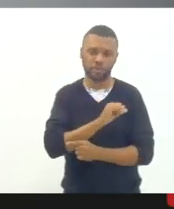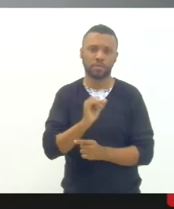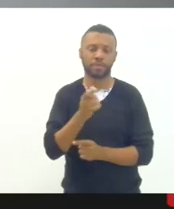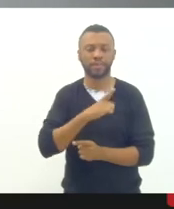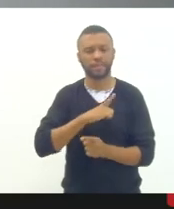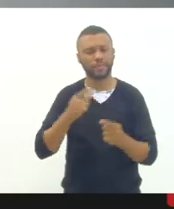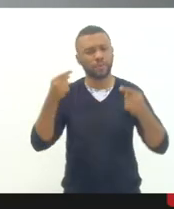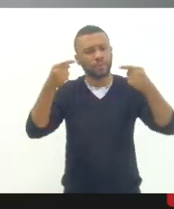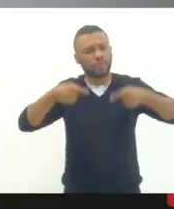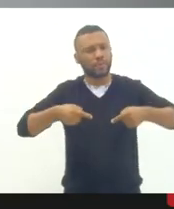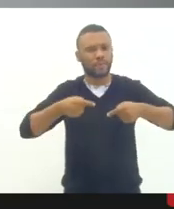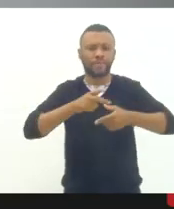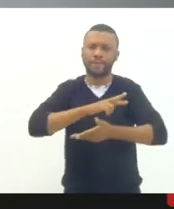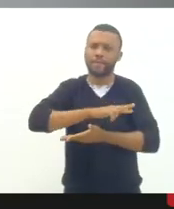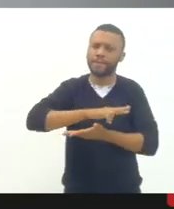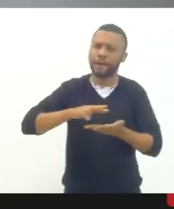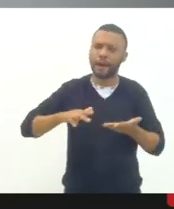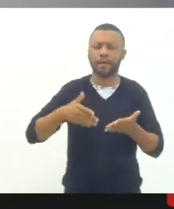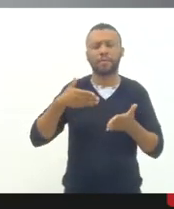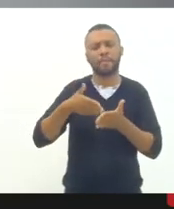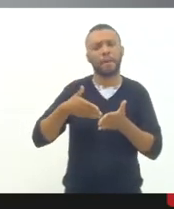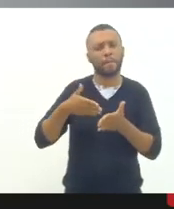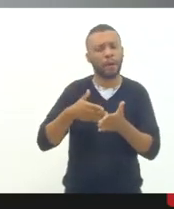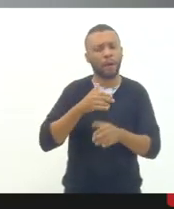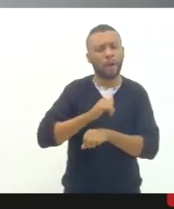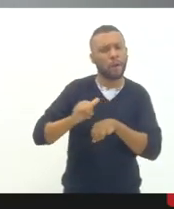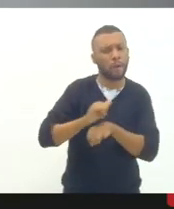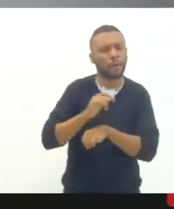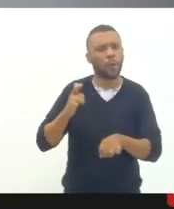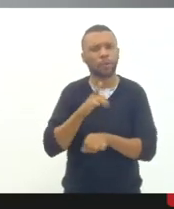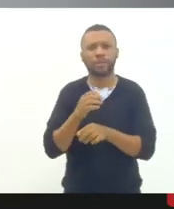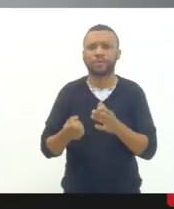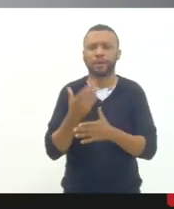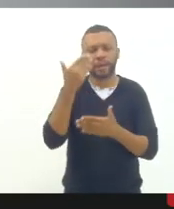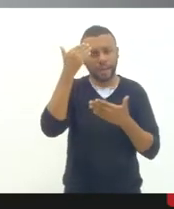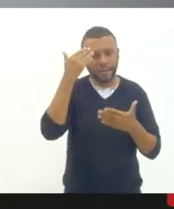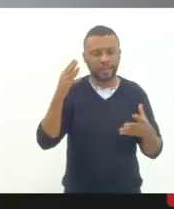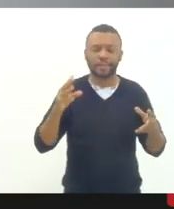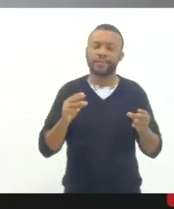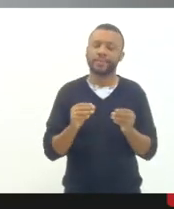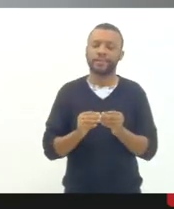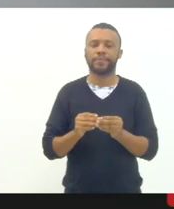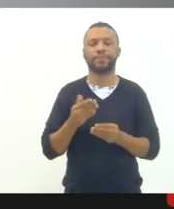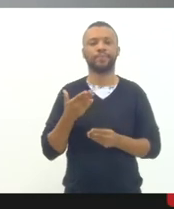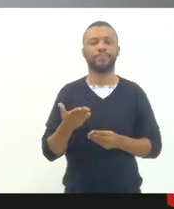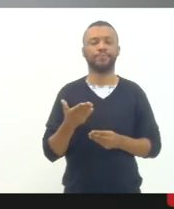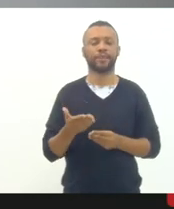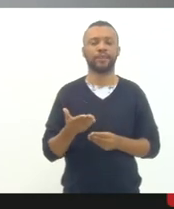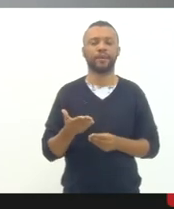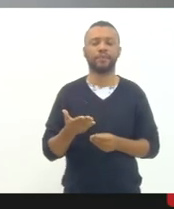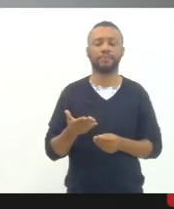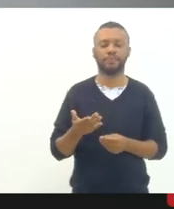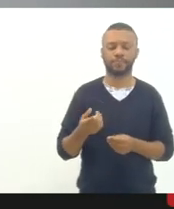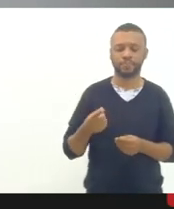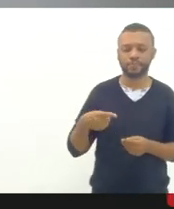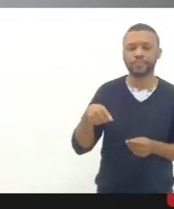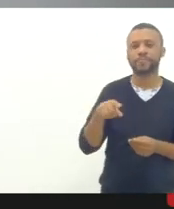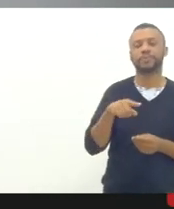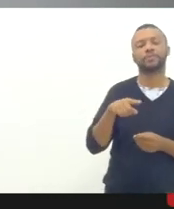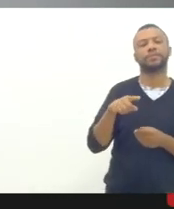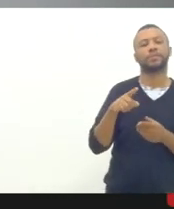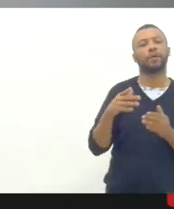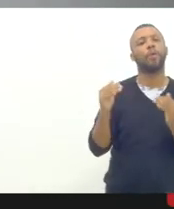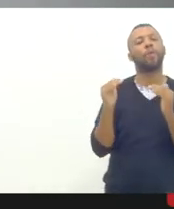nos últimos anos para que ele fosse criado então agradeço imensamente e faço